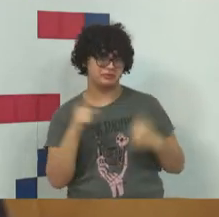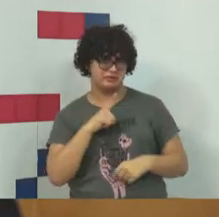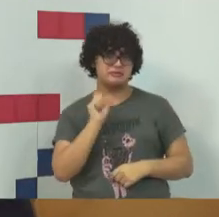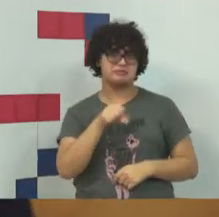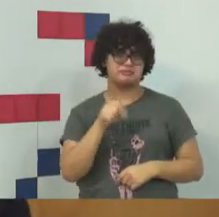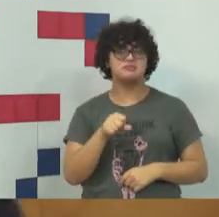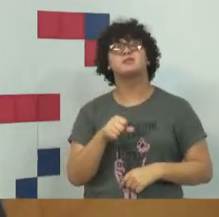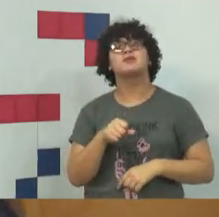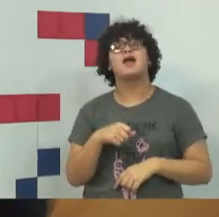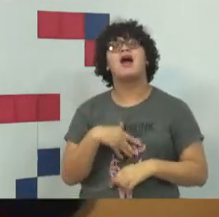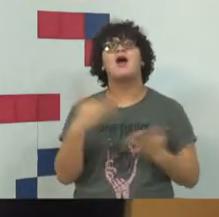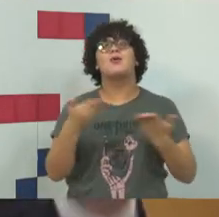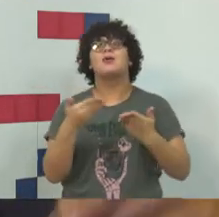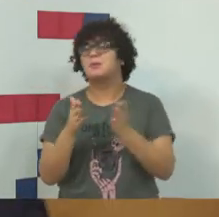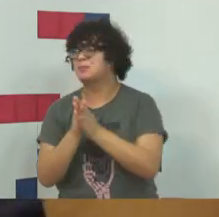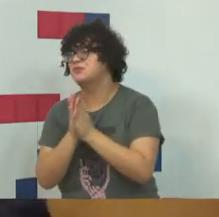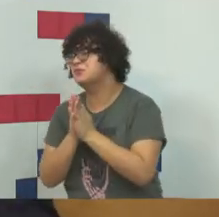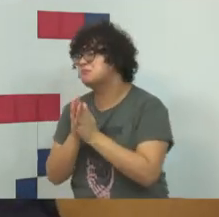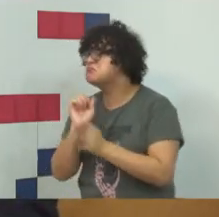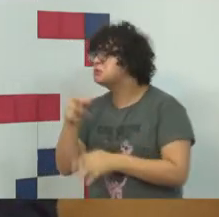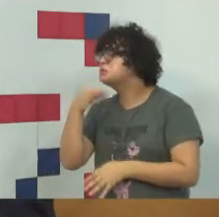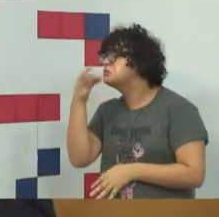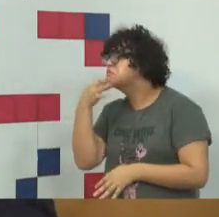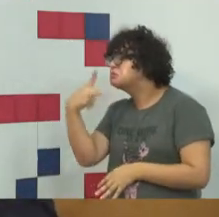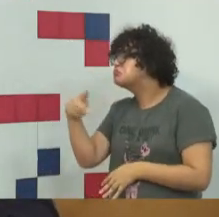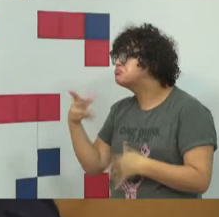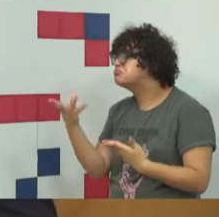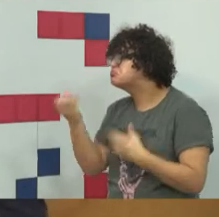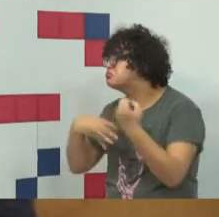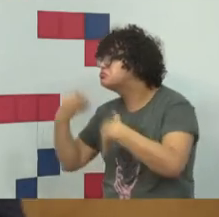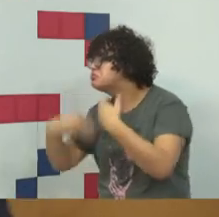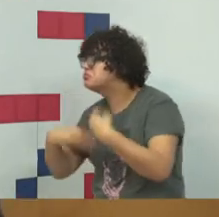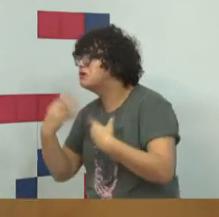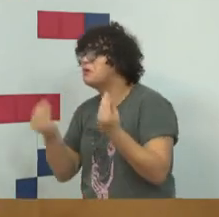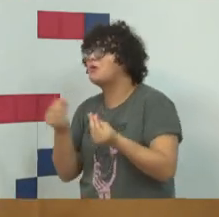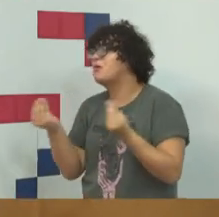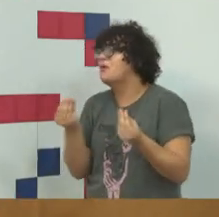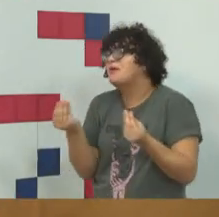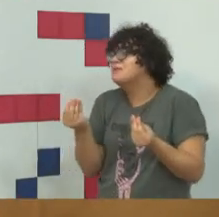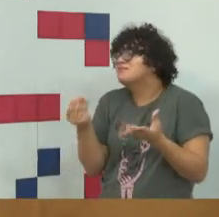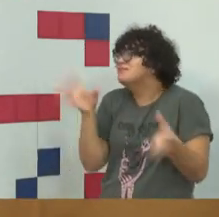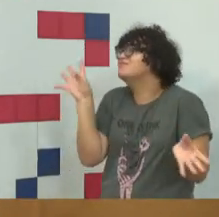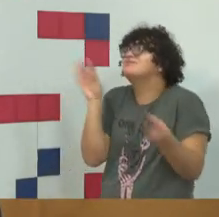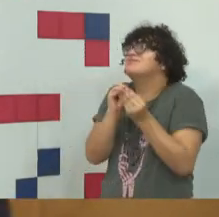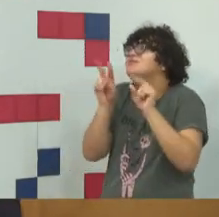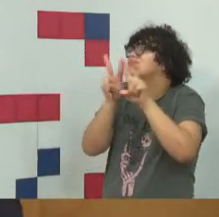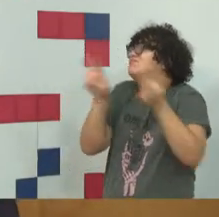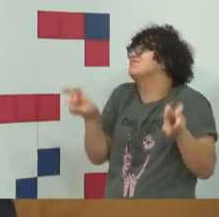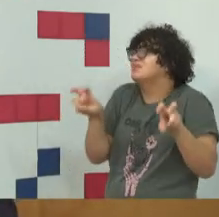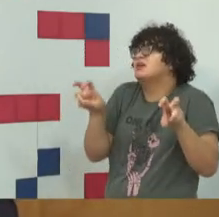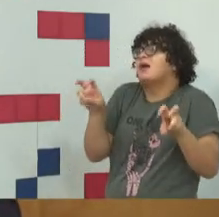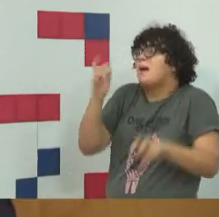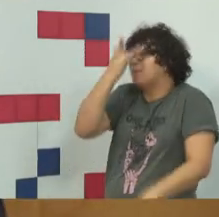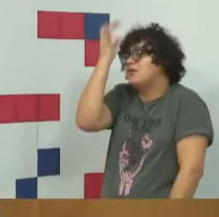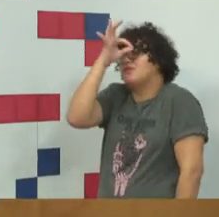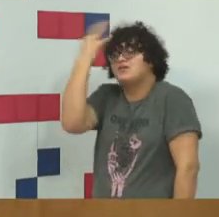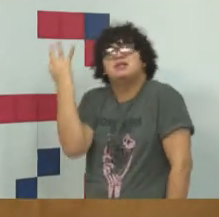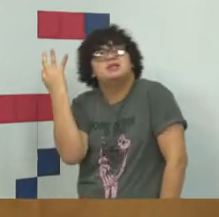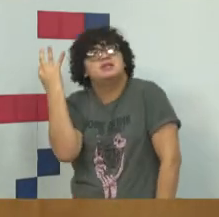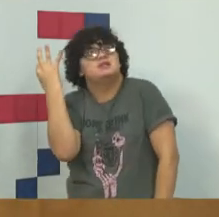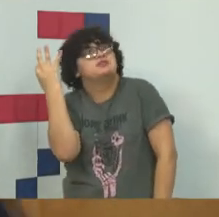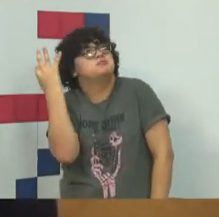O senhor poderia fazer um tratamento mais genérico sobre a figura da vítima,